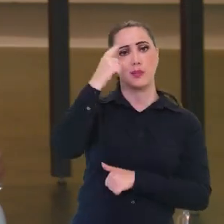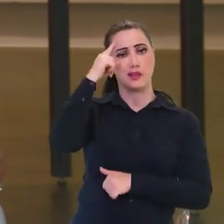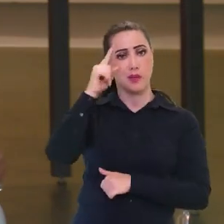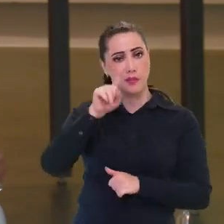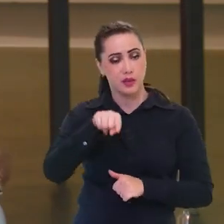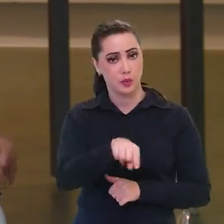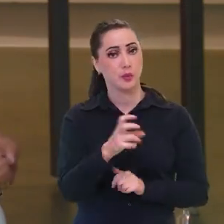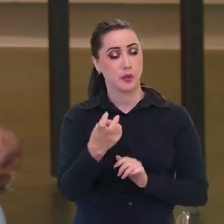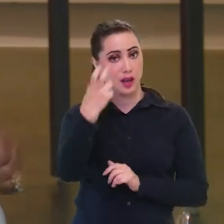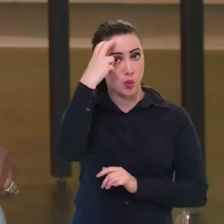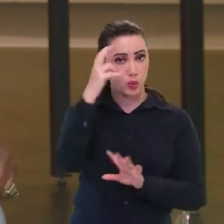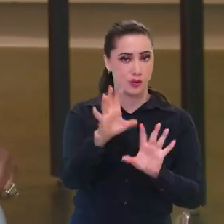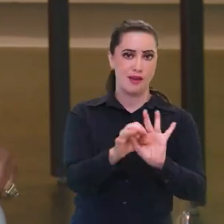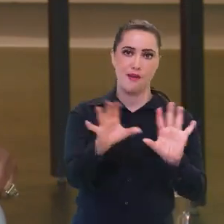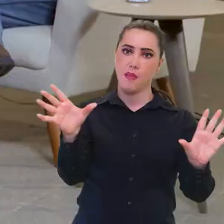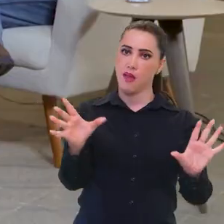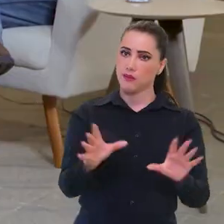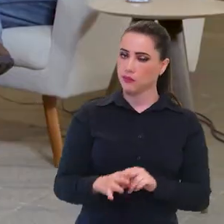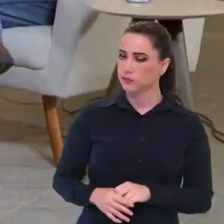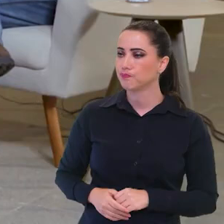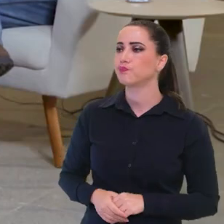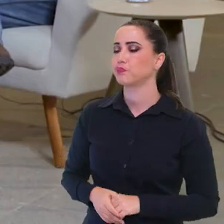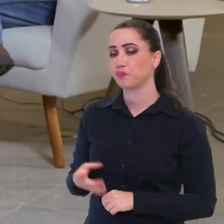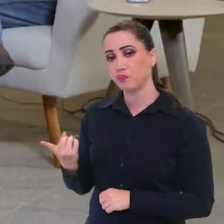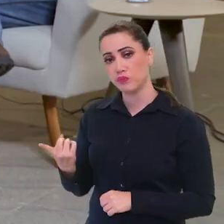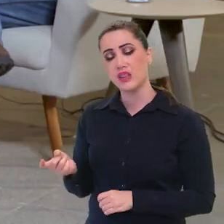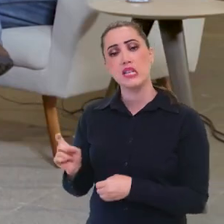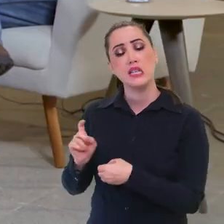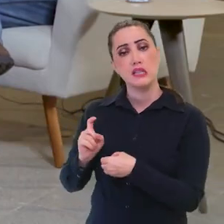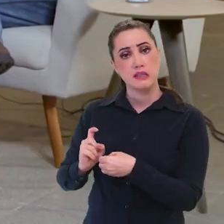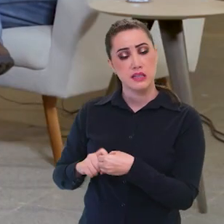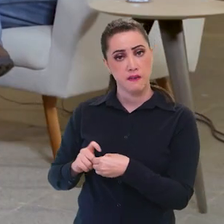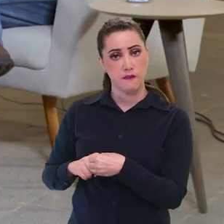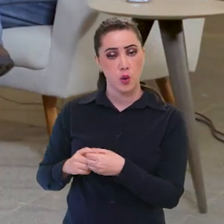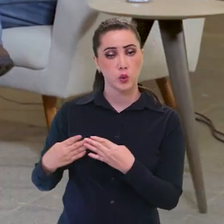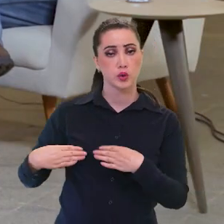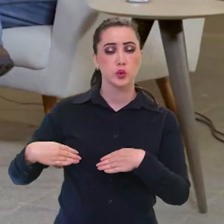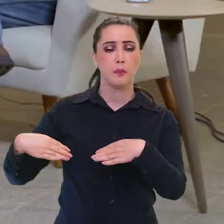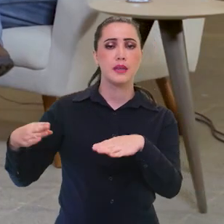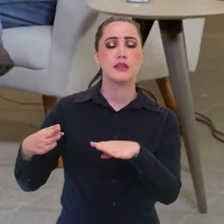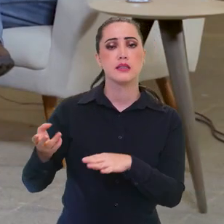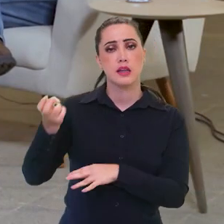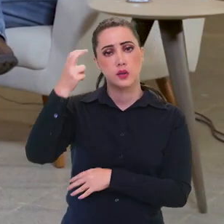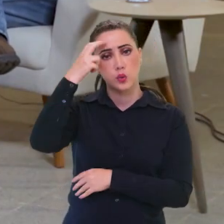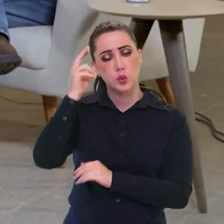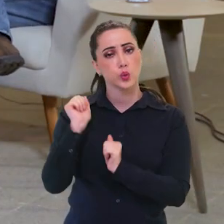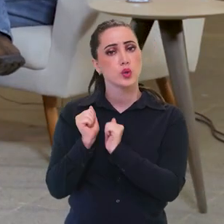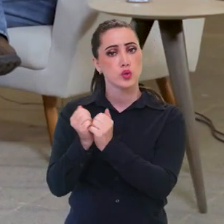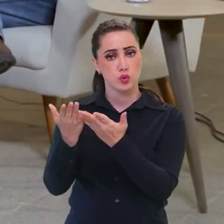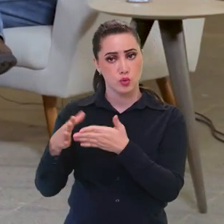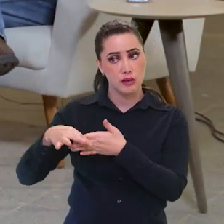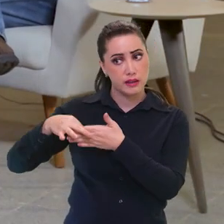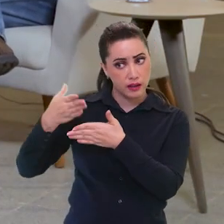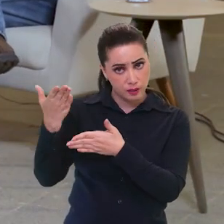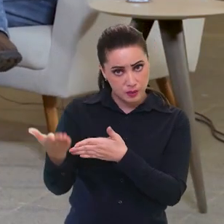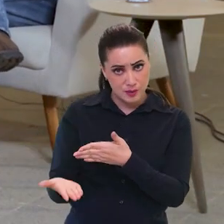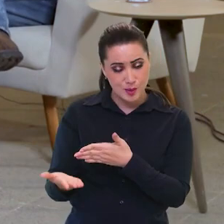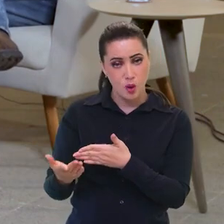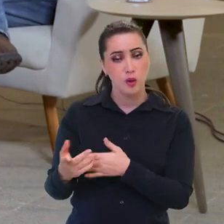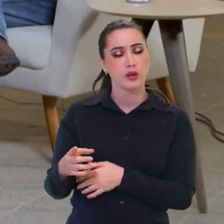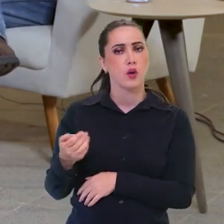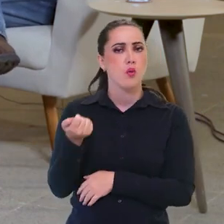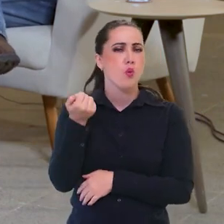emancipação e não de criminalização. E essa retomada do Ministério da Cultura com a senhora à frente ali, desde janeiro,